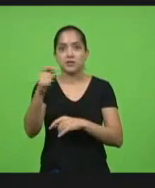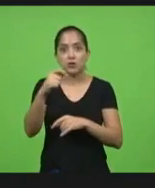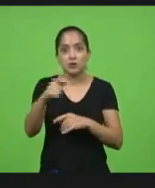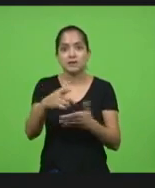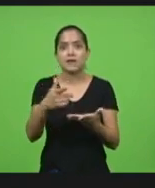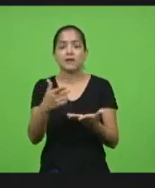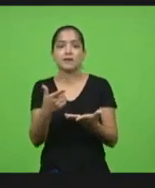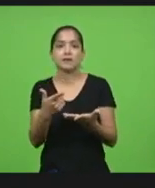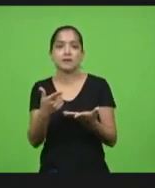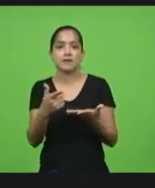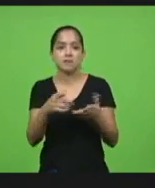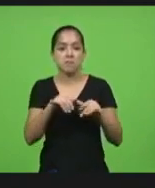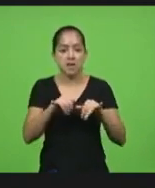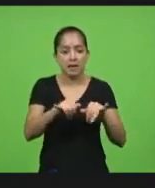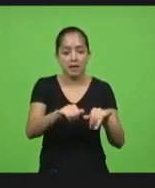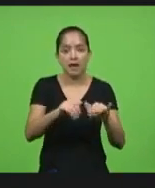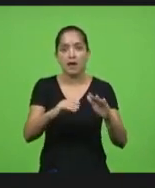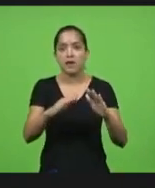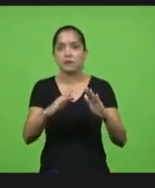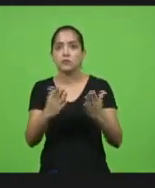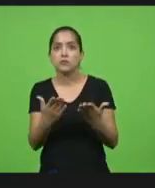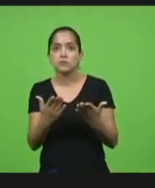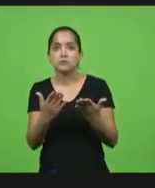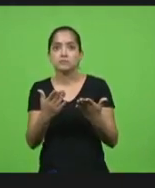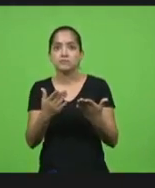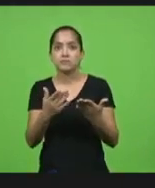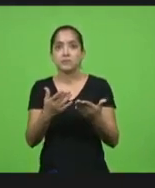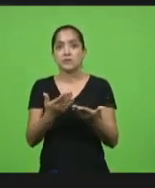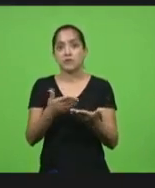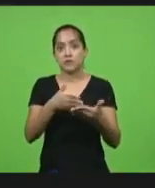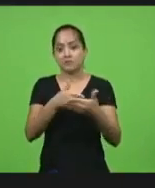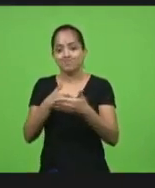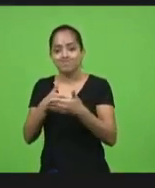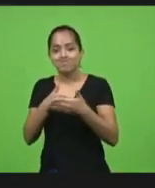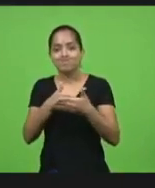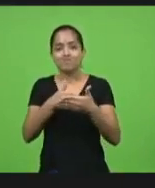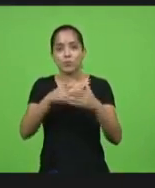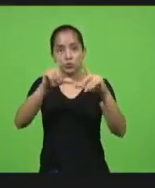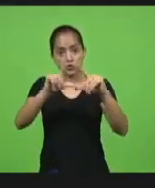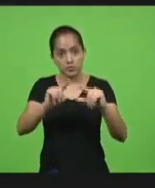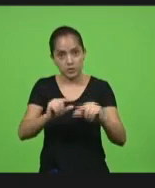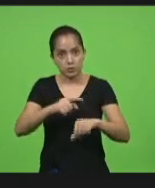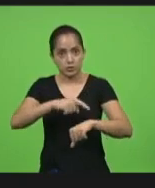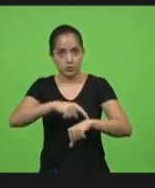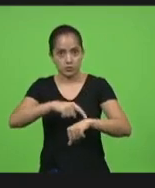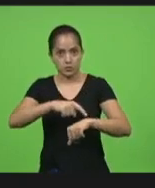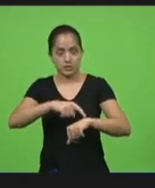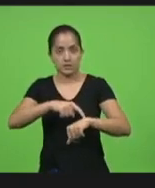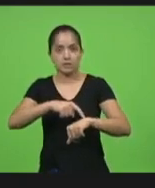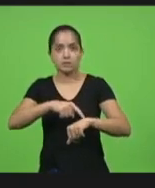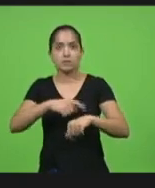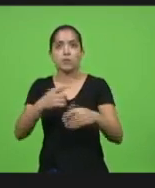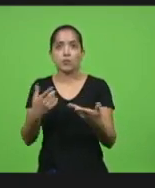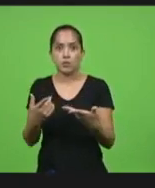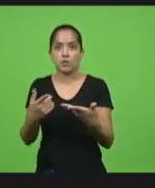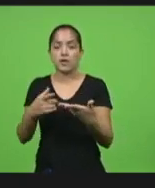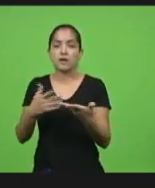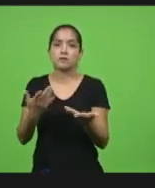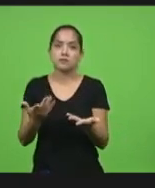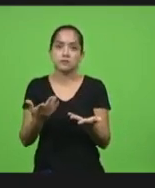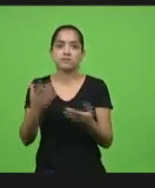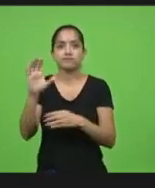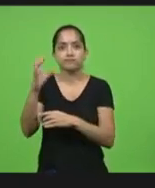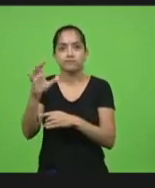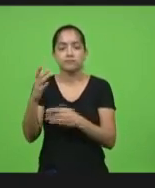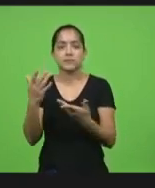porque porque houve uma restrição restrição de horário quando do contrário a inteligência a lógica a ciência